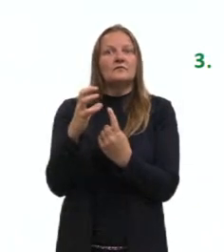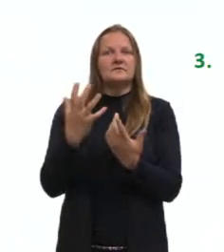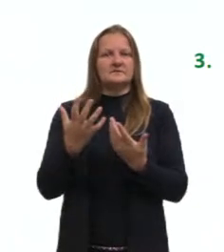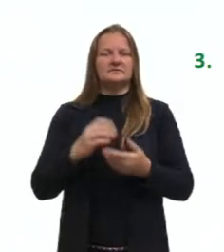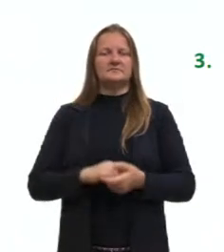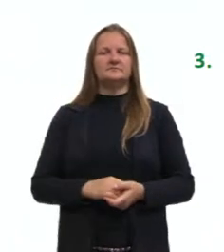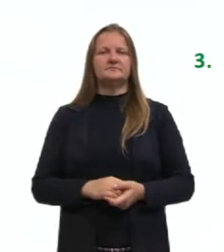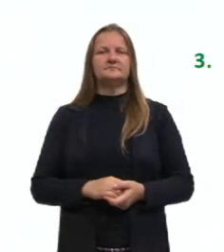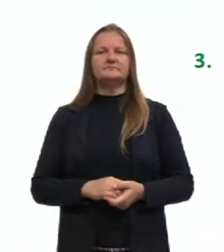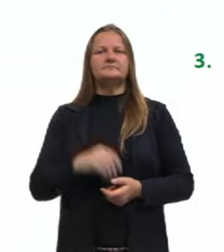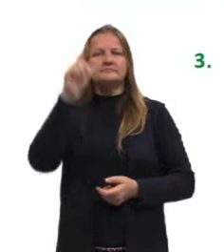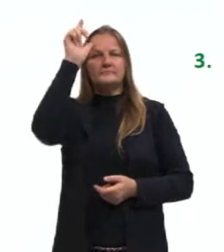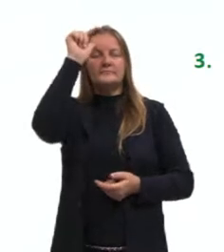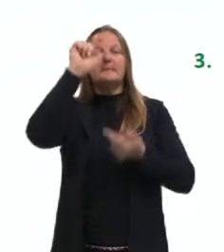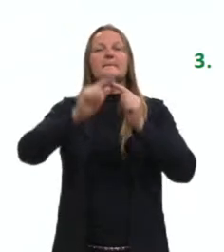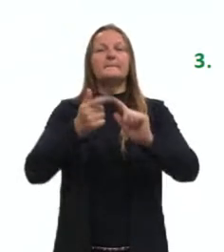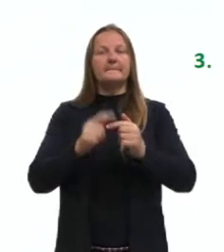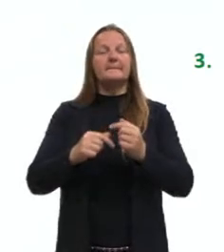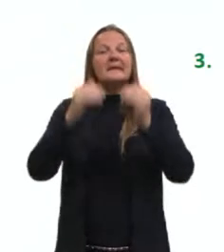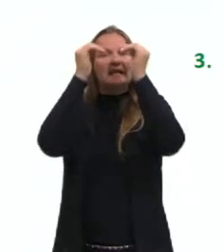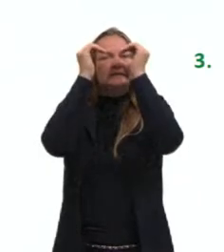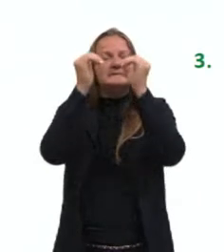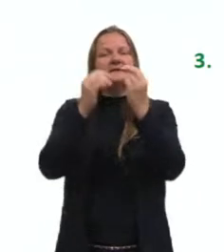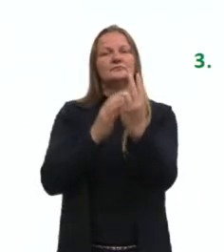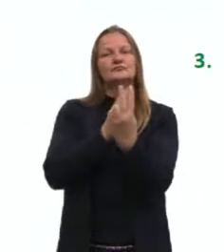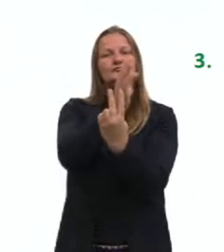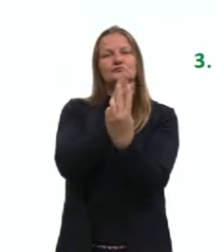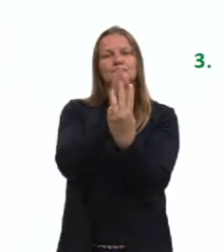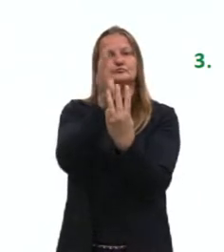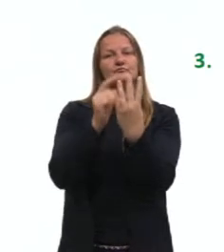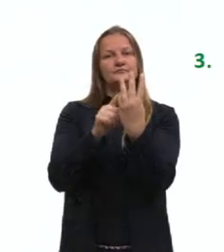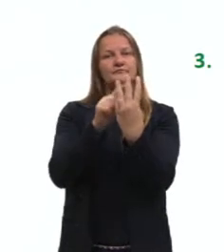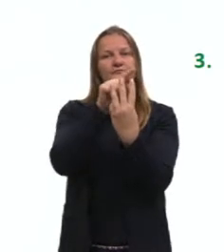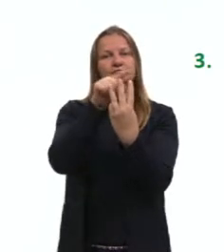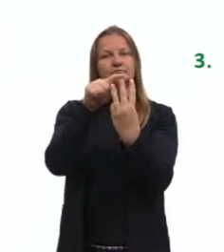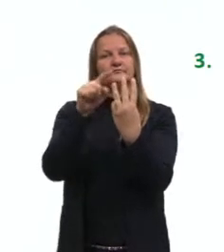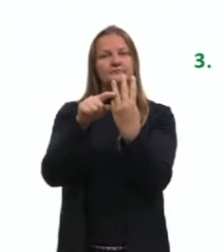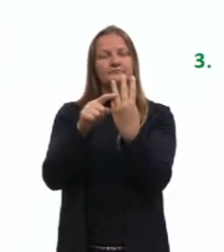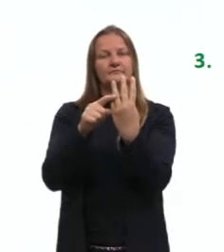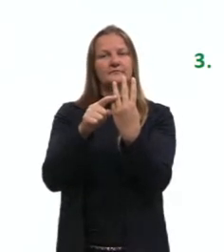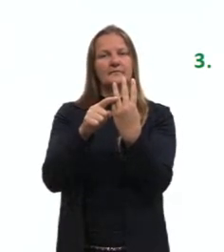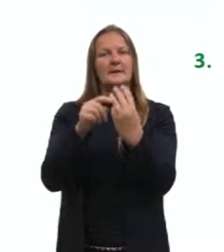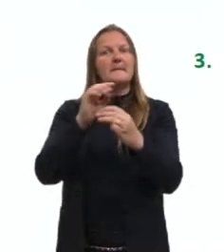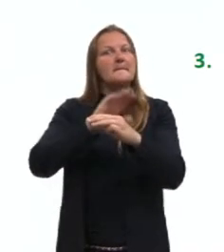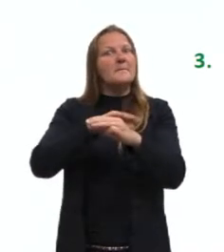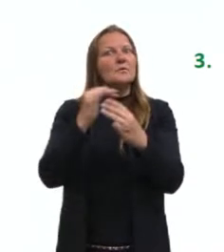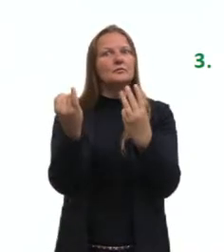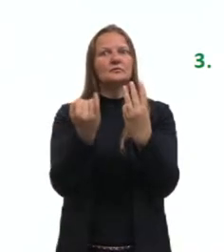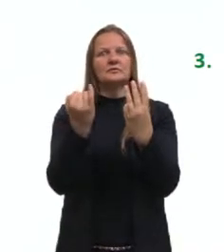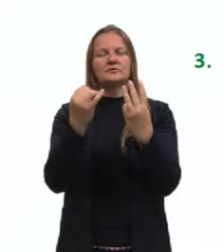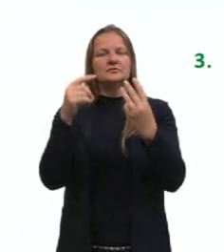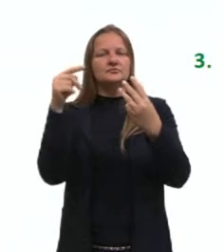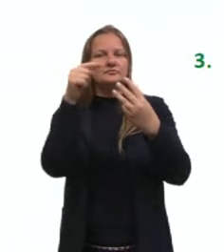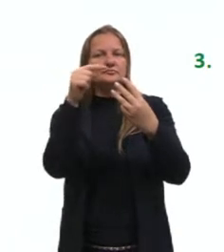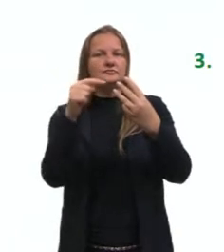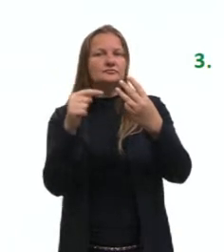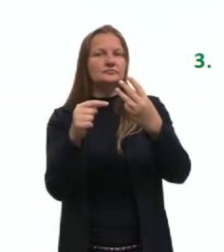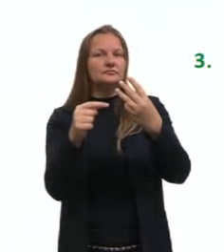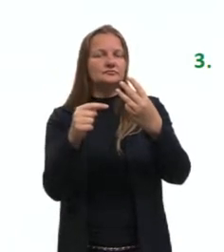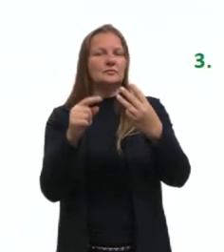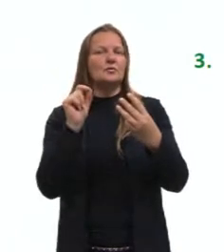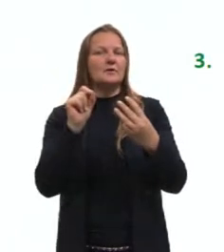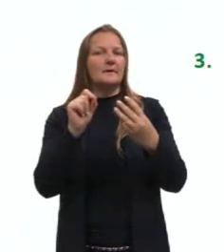Então, a lógica, ela deve respeitar três princípios básicos fundamentais para a sua construção.